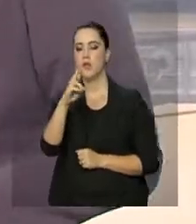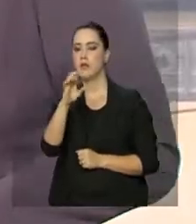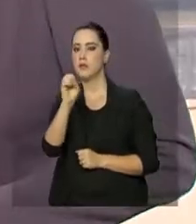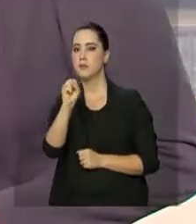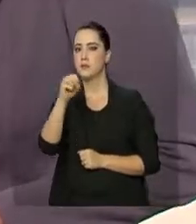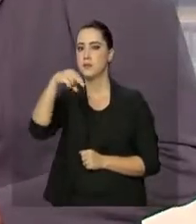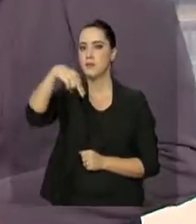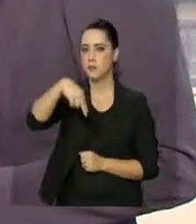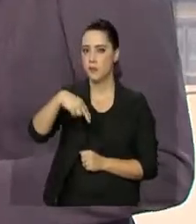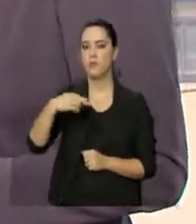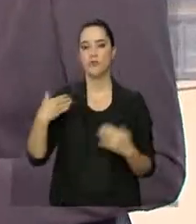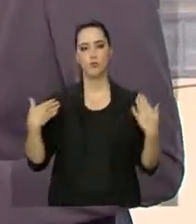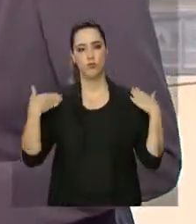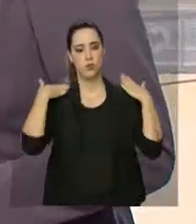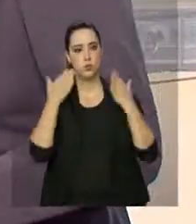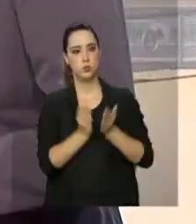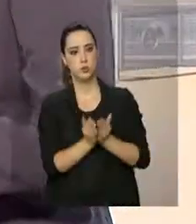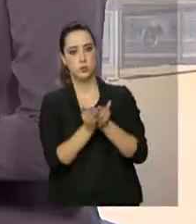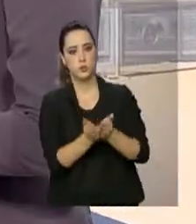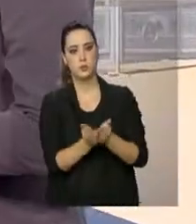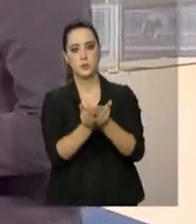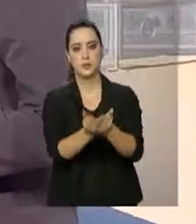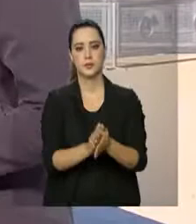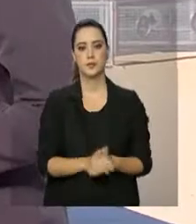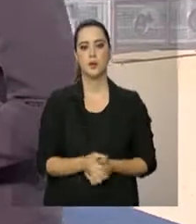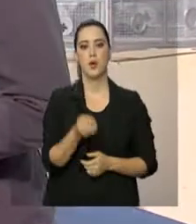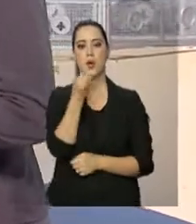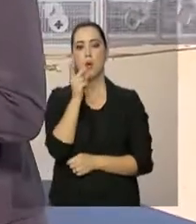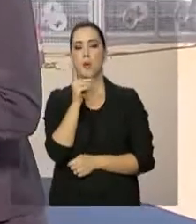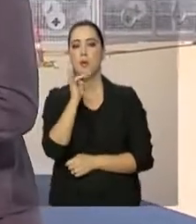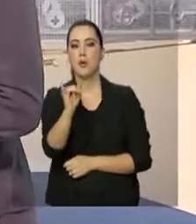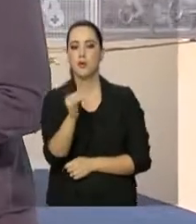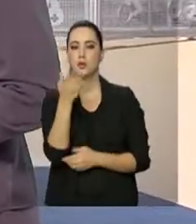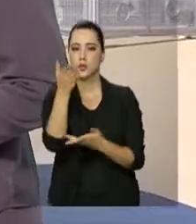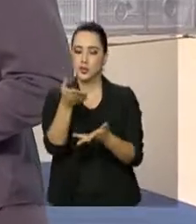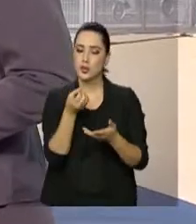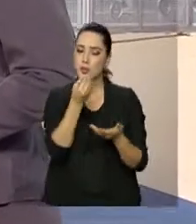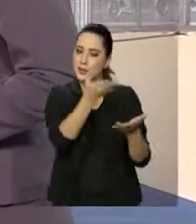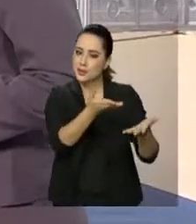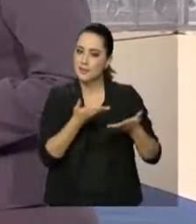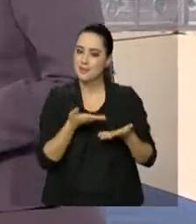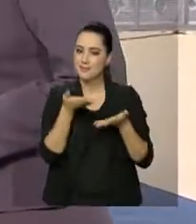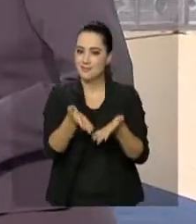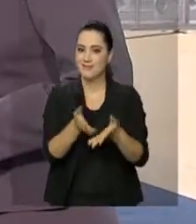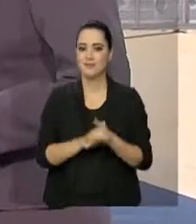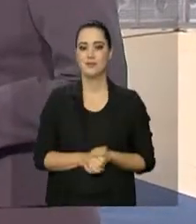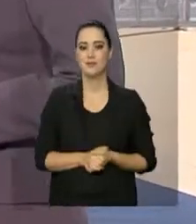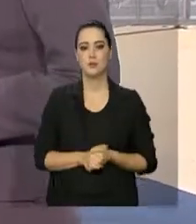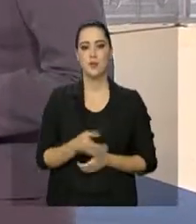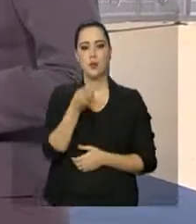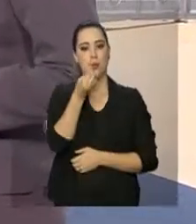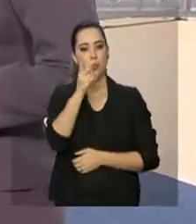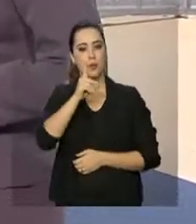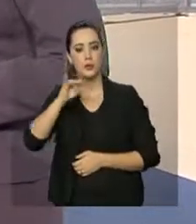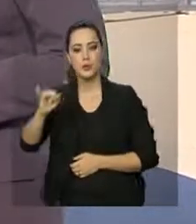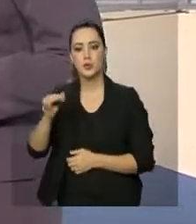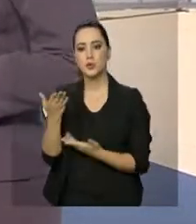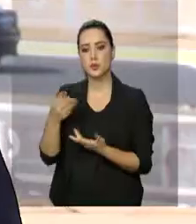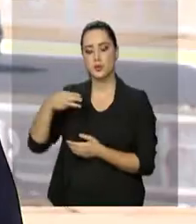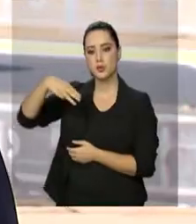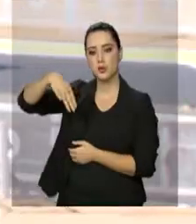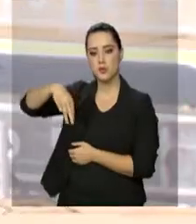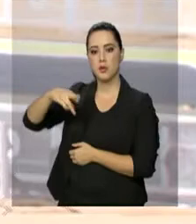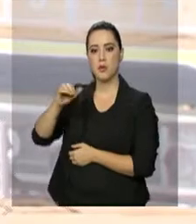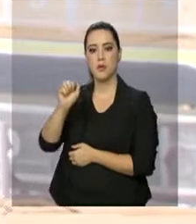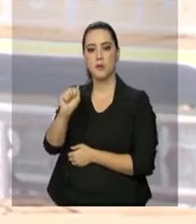Fuzileiros Navais. Bom dia, comandante, obrigada pela presença, seja muito bem-vindo. Bom dia, Mara. Muito